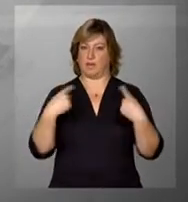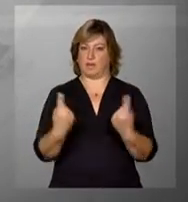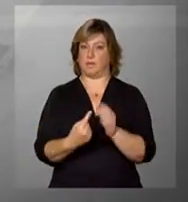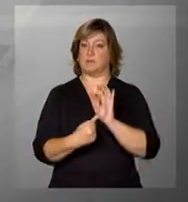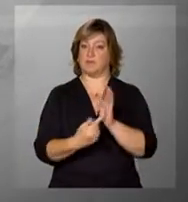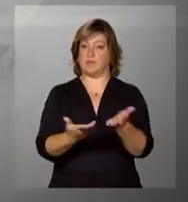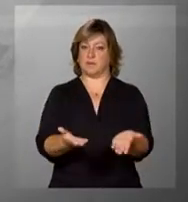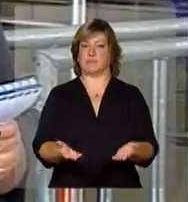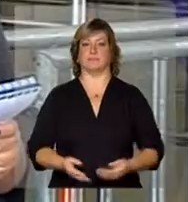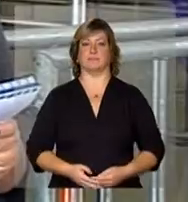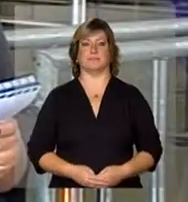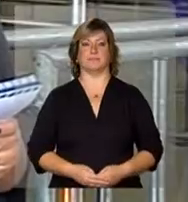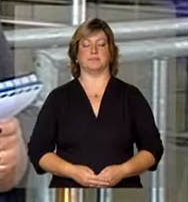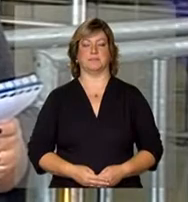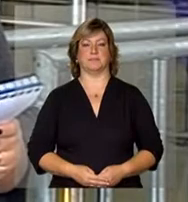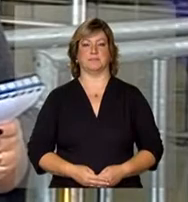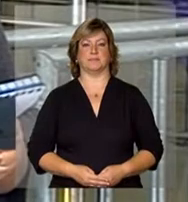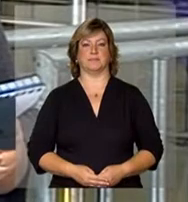Carolina.